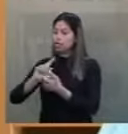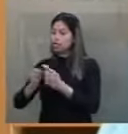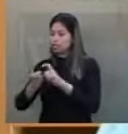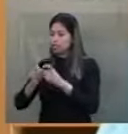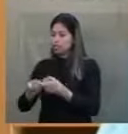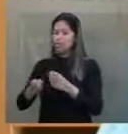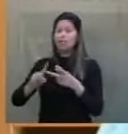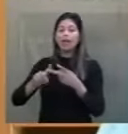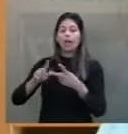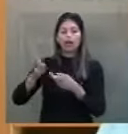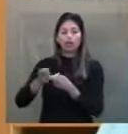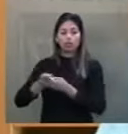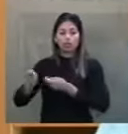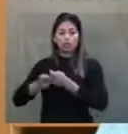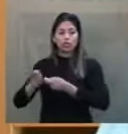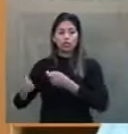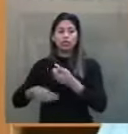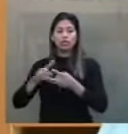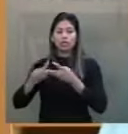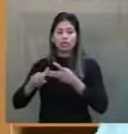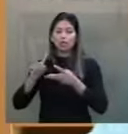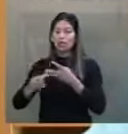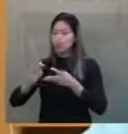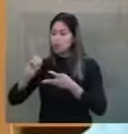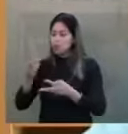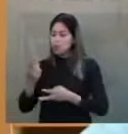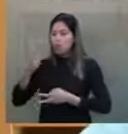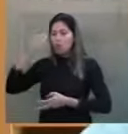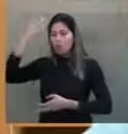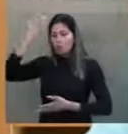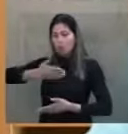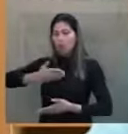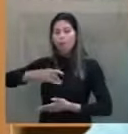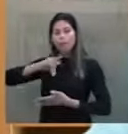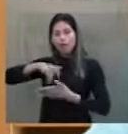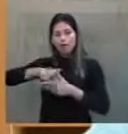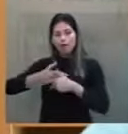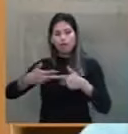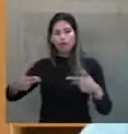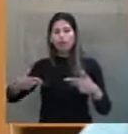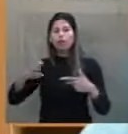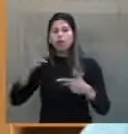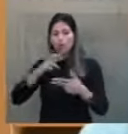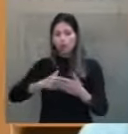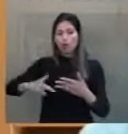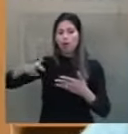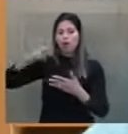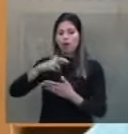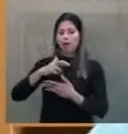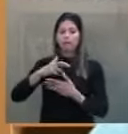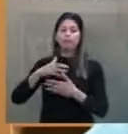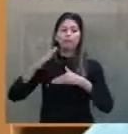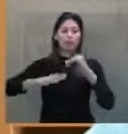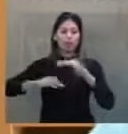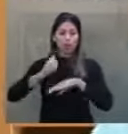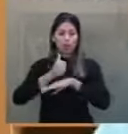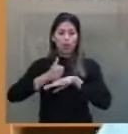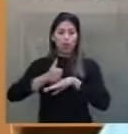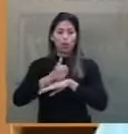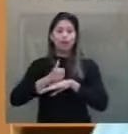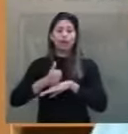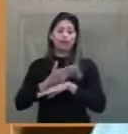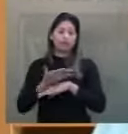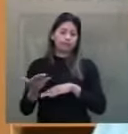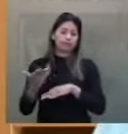em caso de desvio de conduta ou de comprovada imperícia, imprudência ou negligência